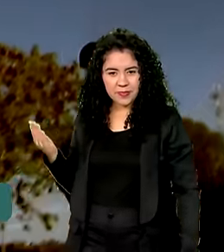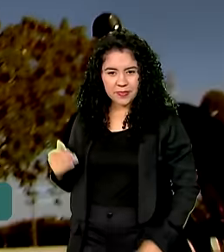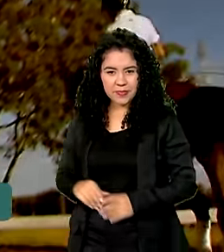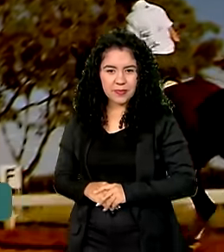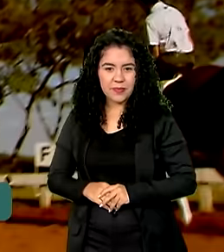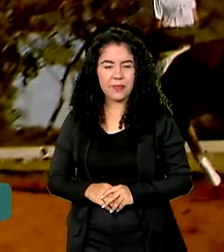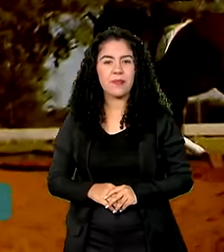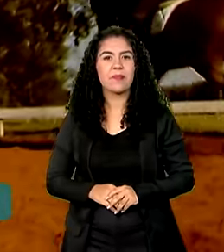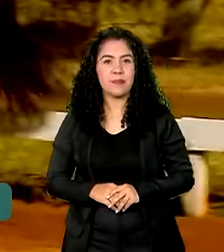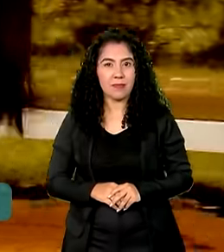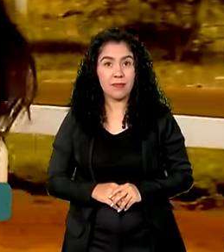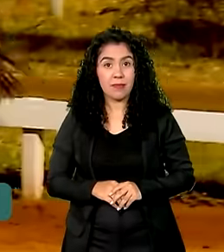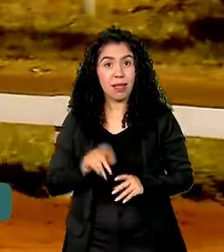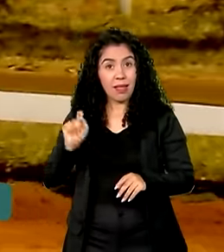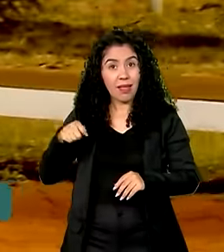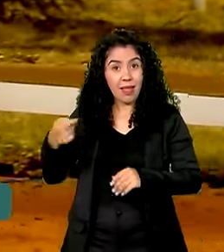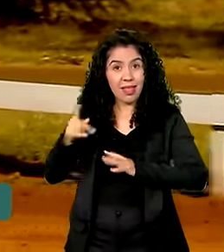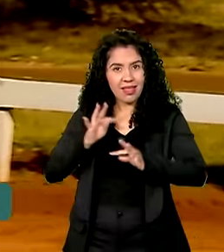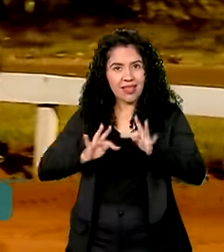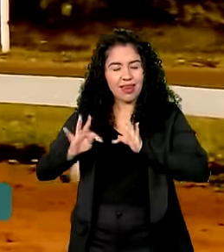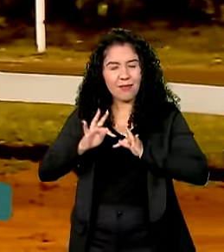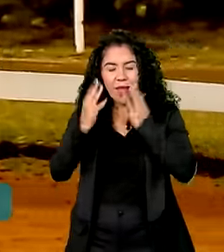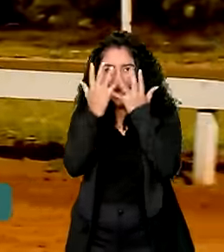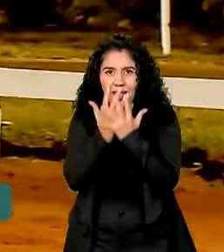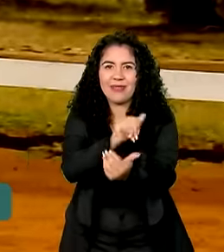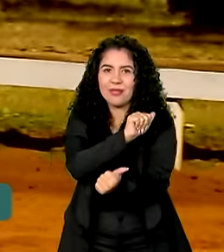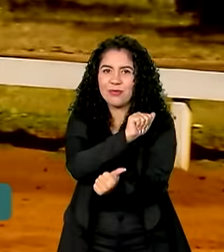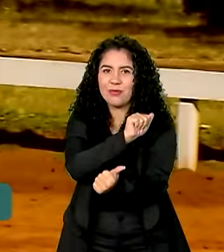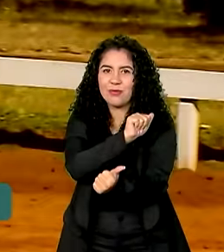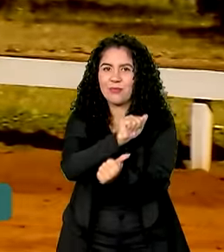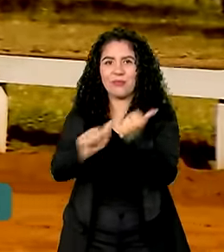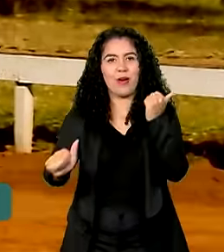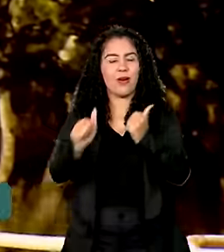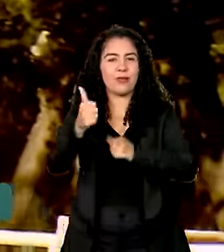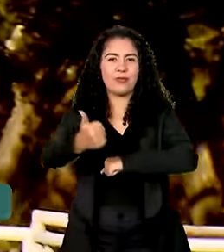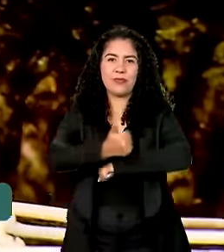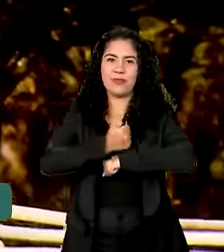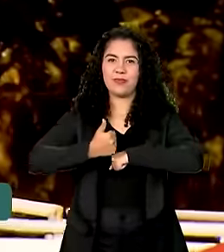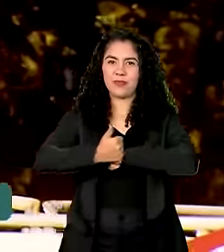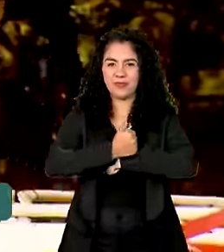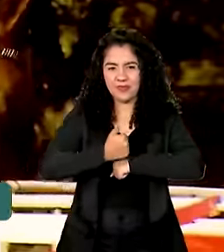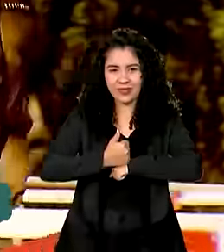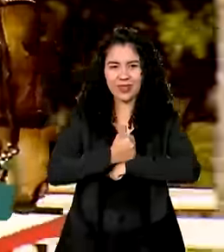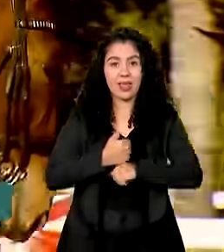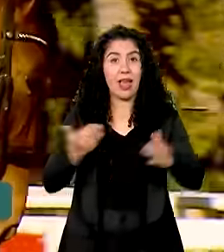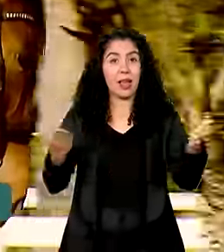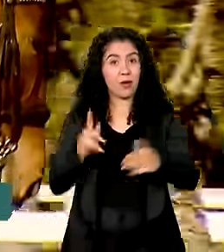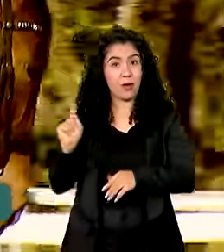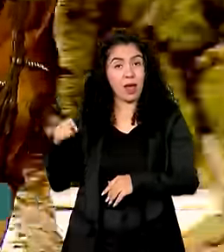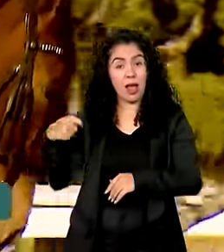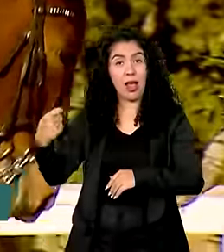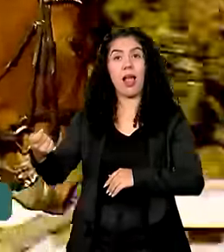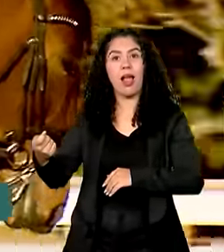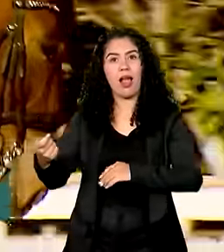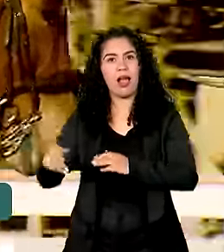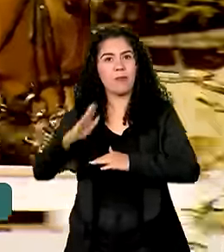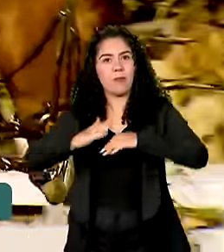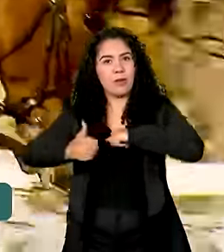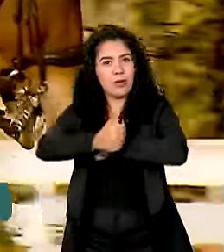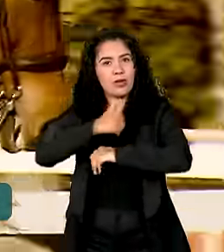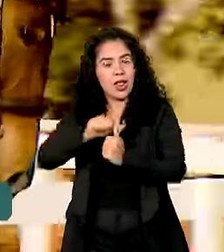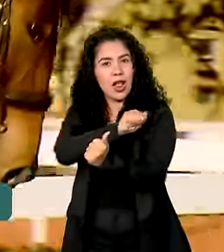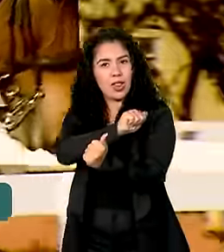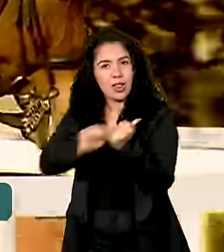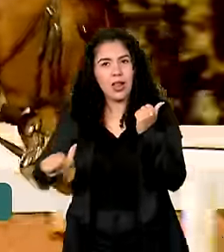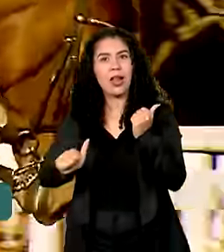O que era terapia, virou paixão, esporte e sessão. Agora, ele é atleta paralímpico de adestramento